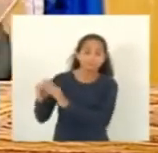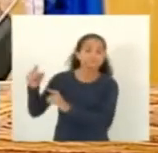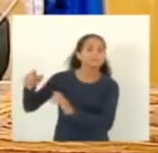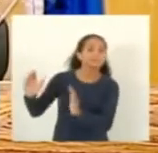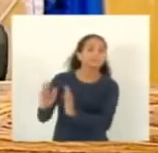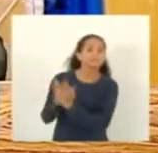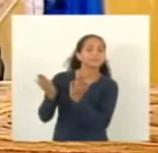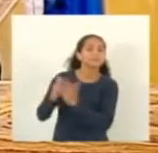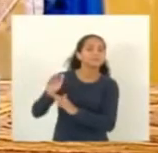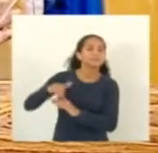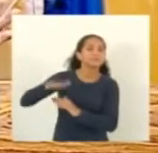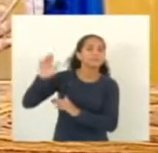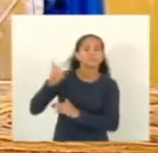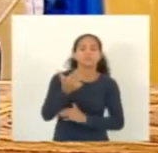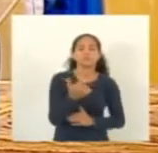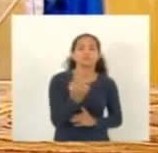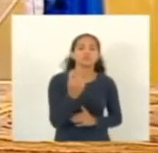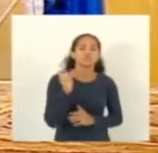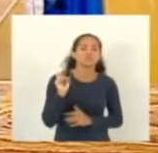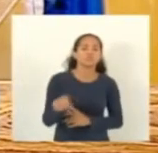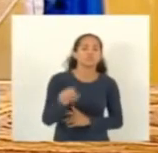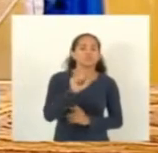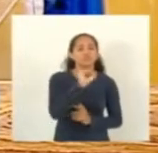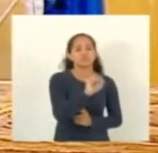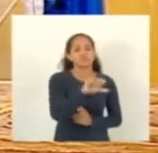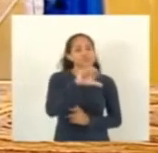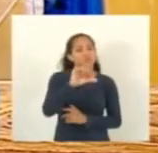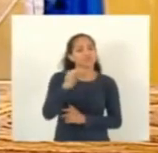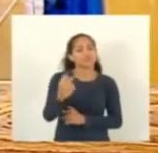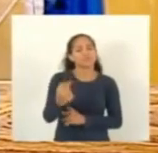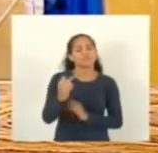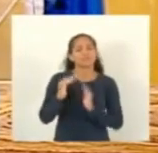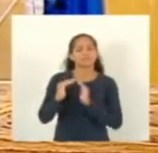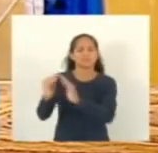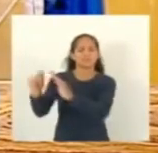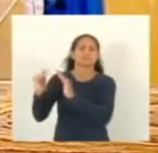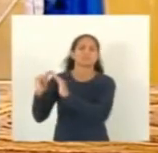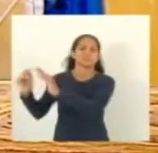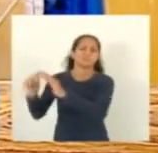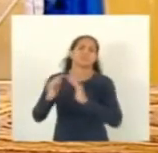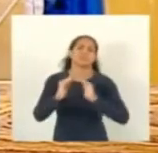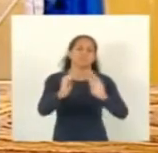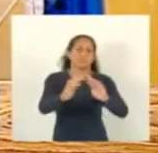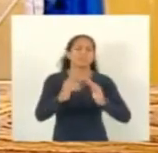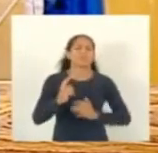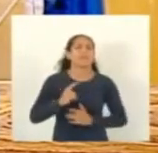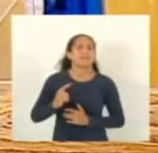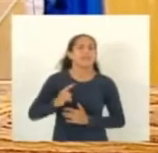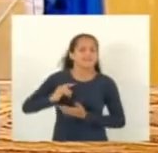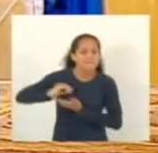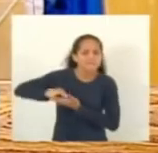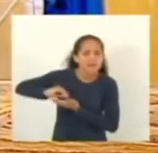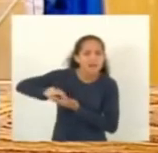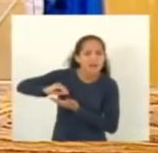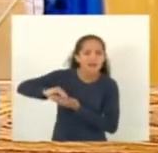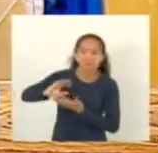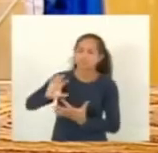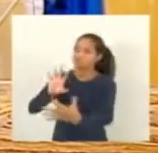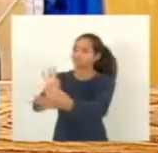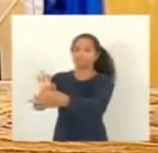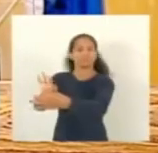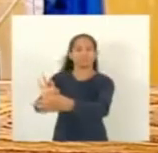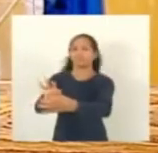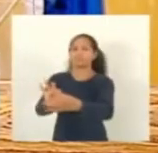com 21.897 residências. 21.897 residências não estão ligadas.